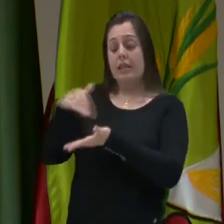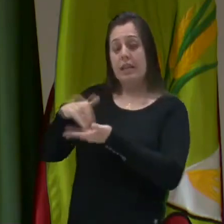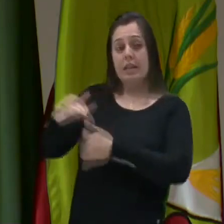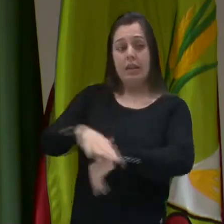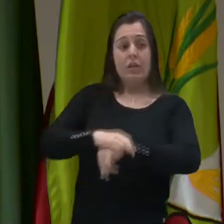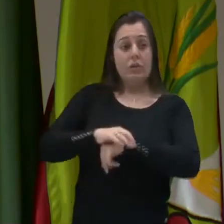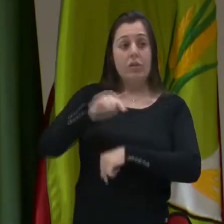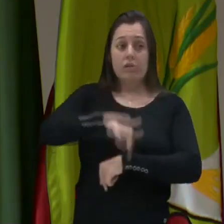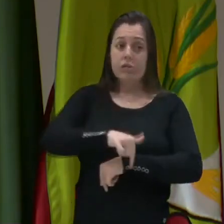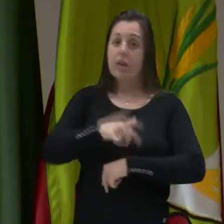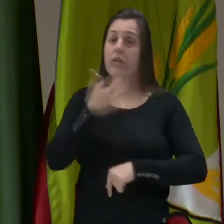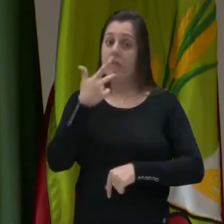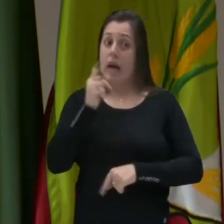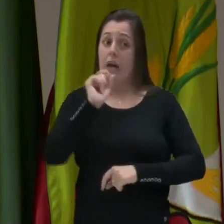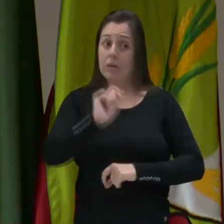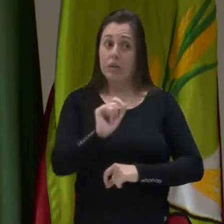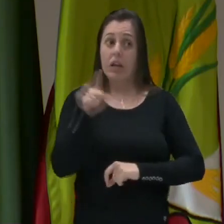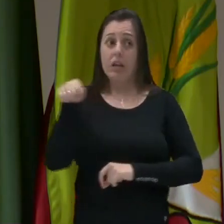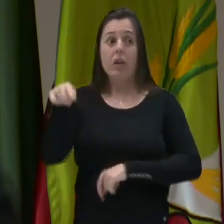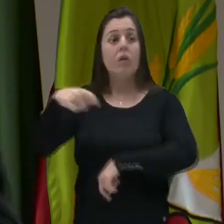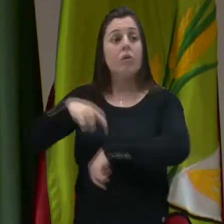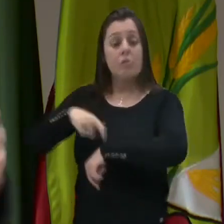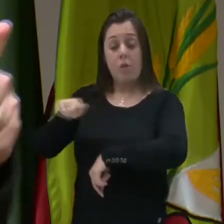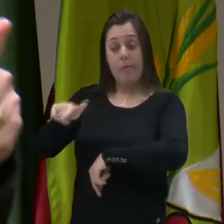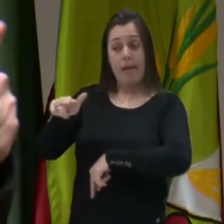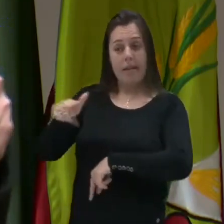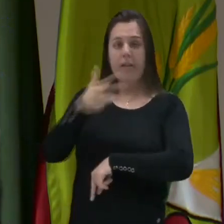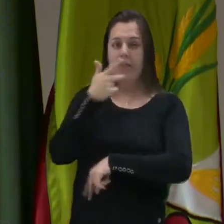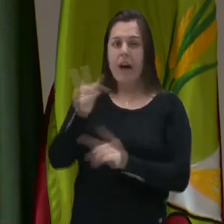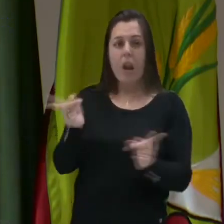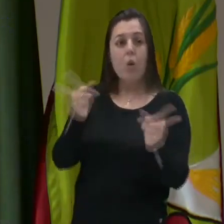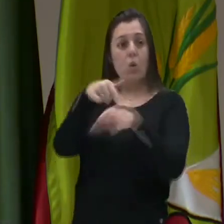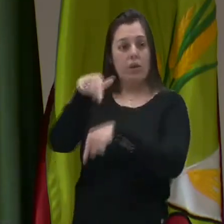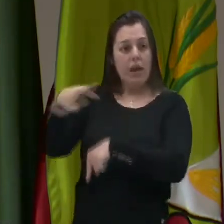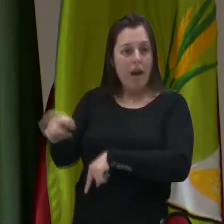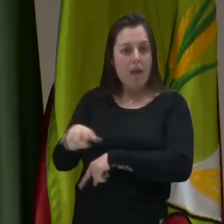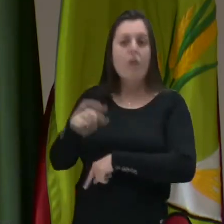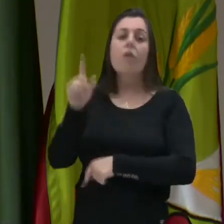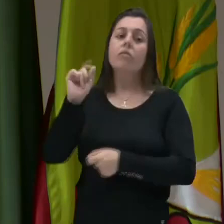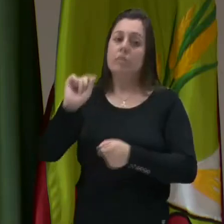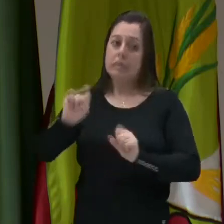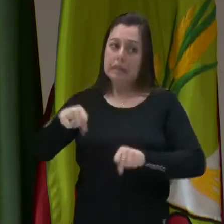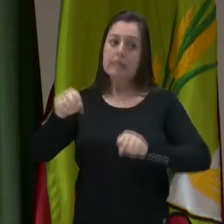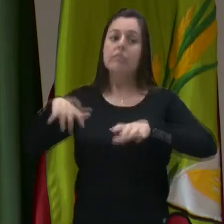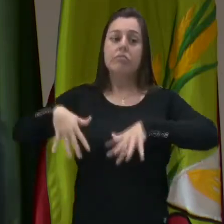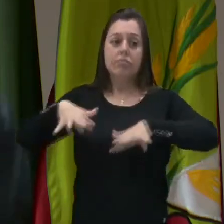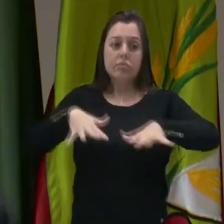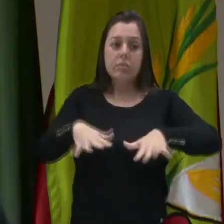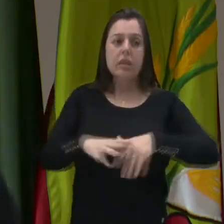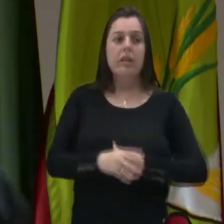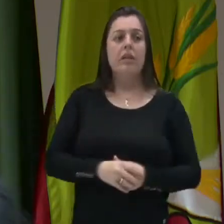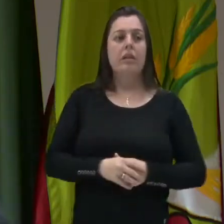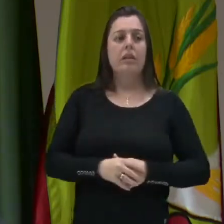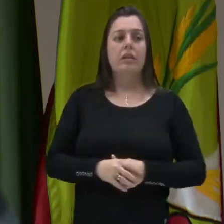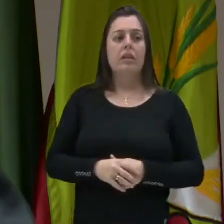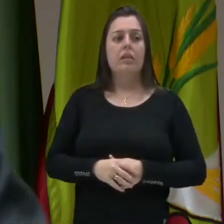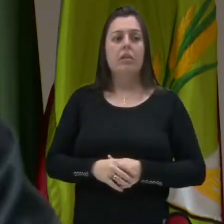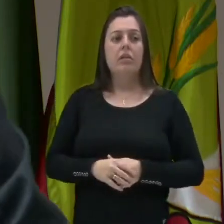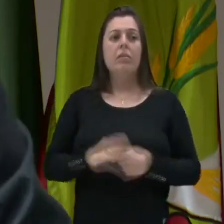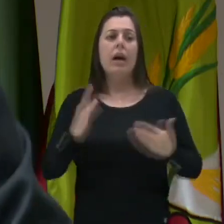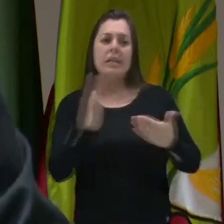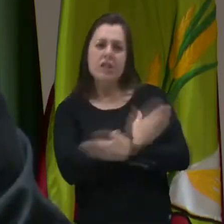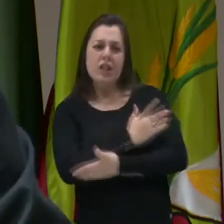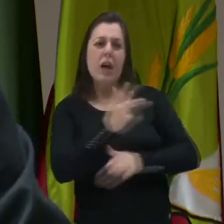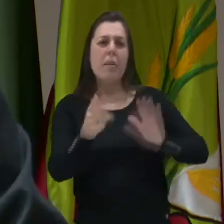que trate quando é contrariado, quando é contrariado nessa casa, que faça, sim, um movimento para tirar